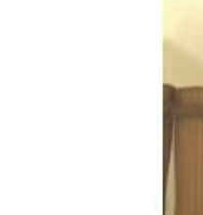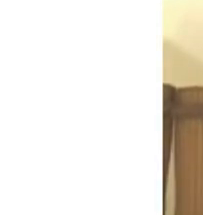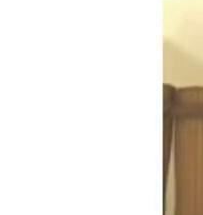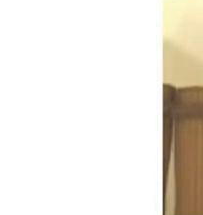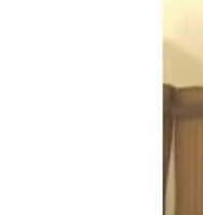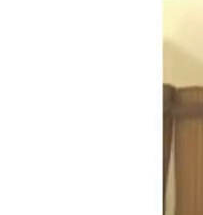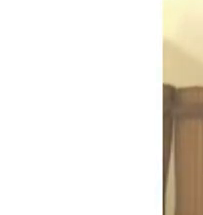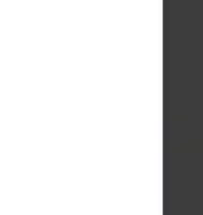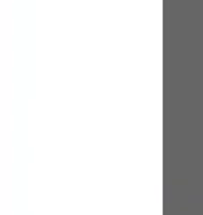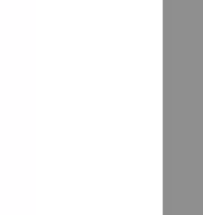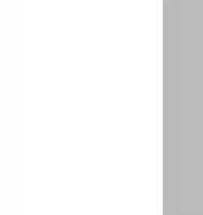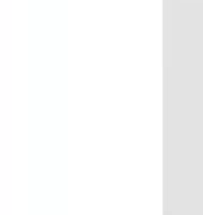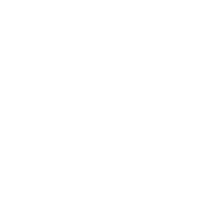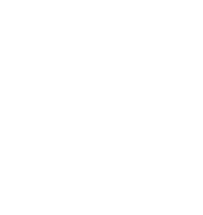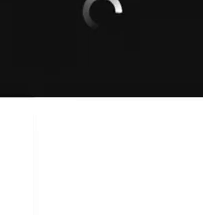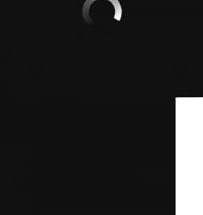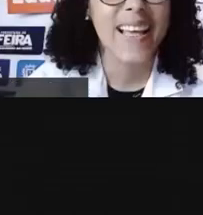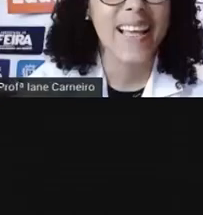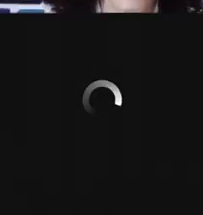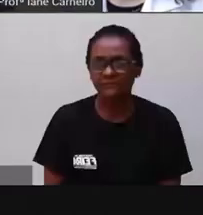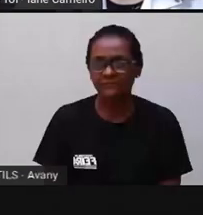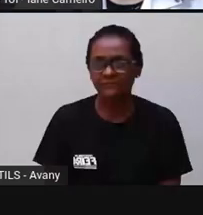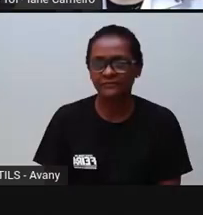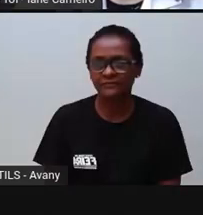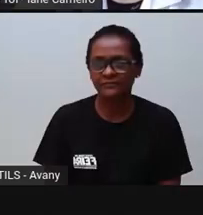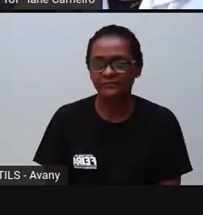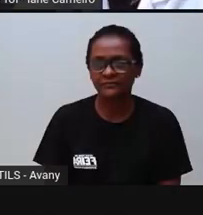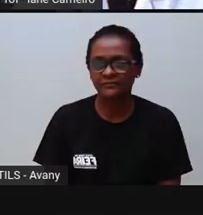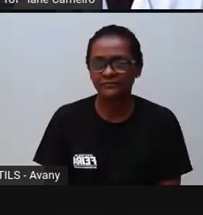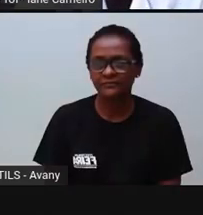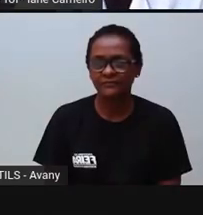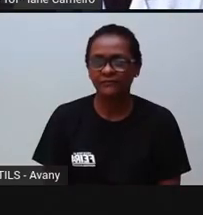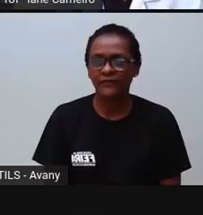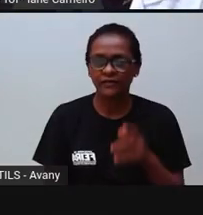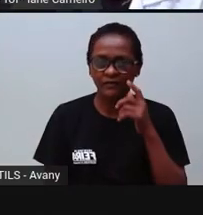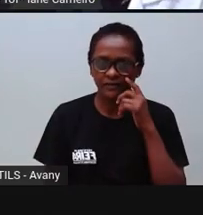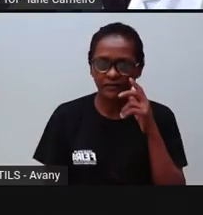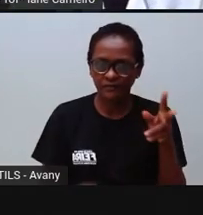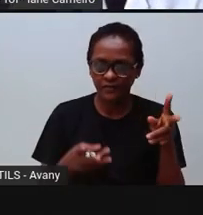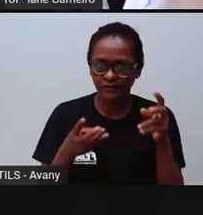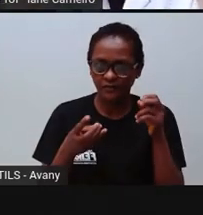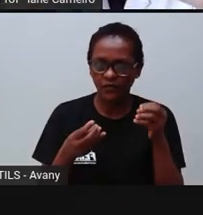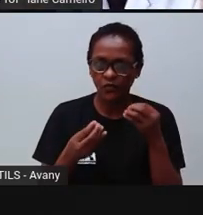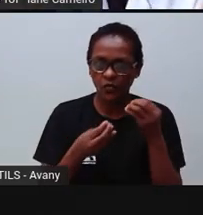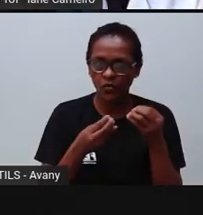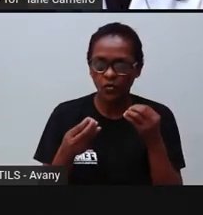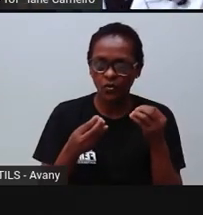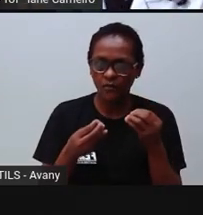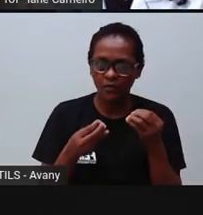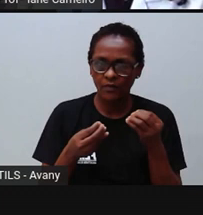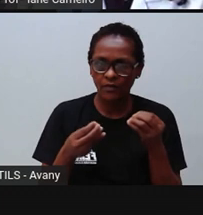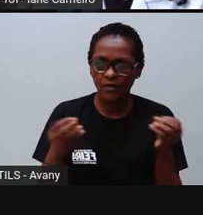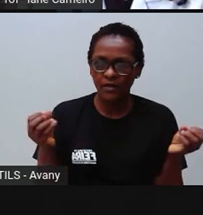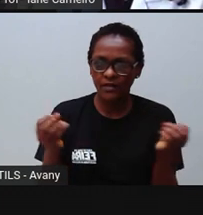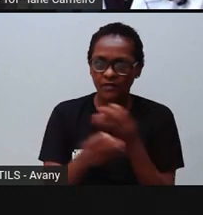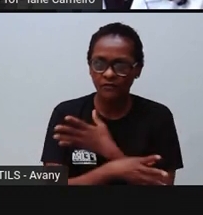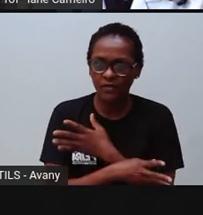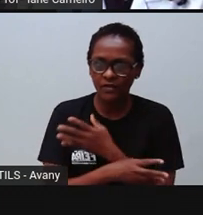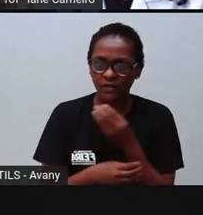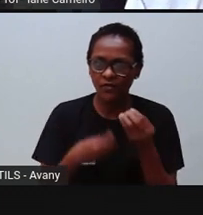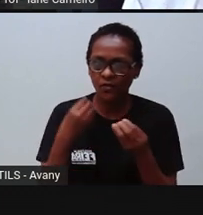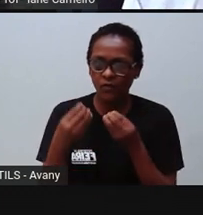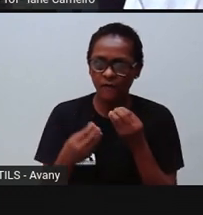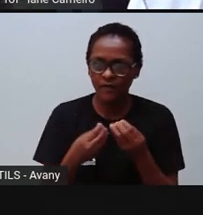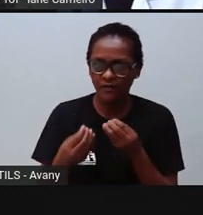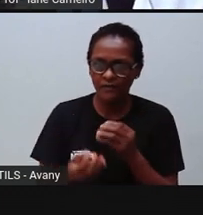E aí, ó. Vocês perceberam como eles buscaram outra estratégia, né, pra